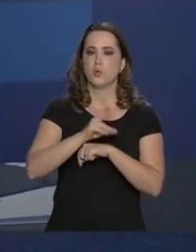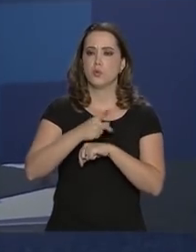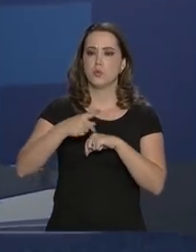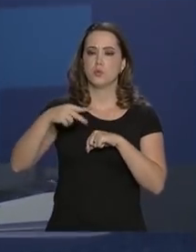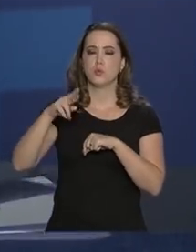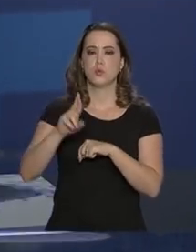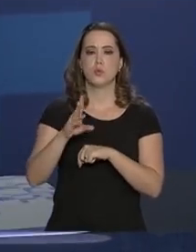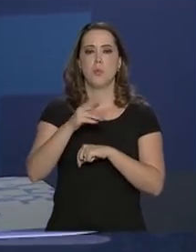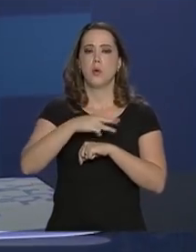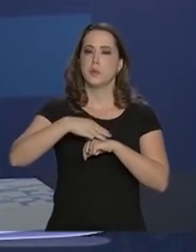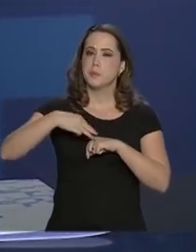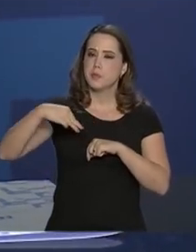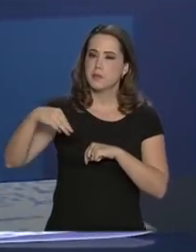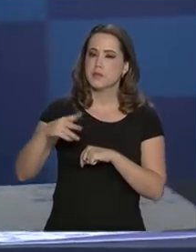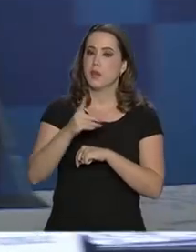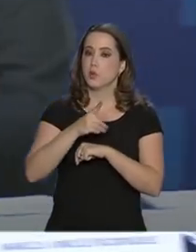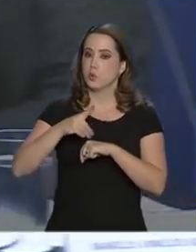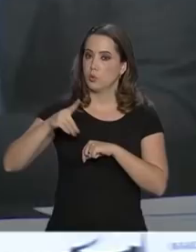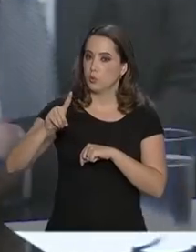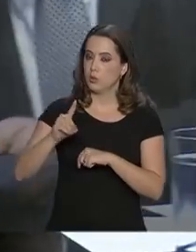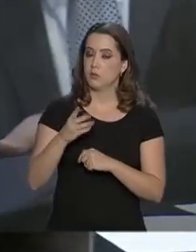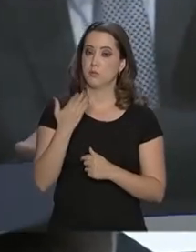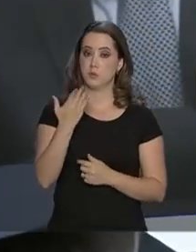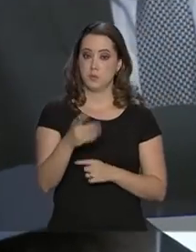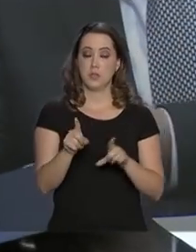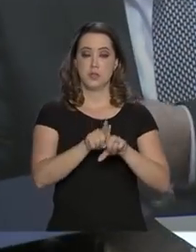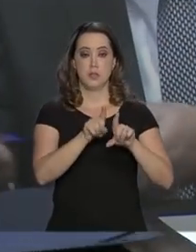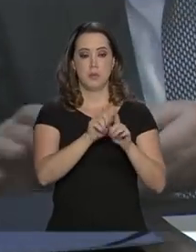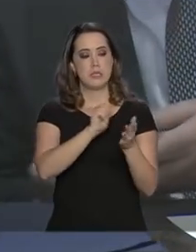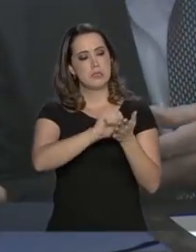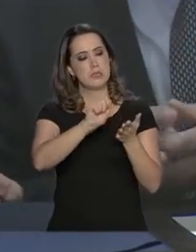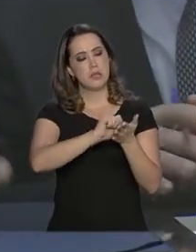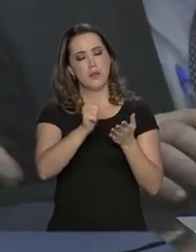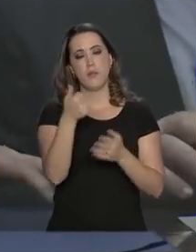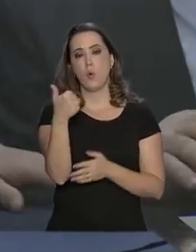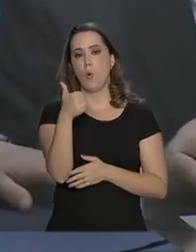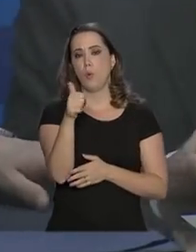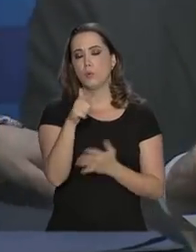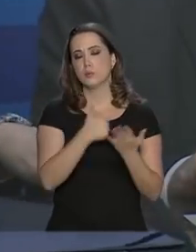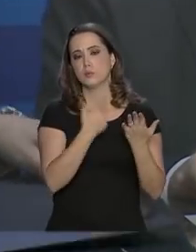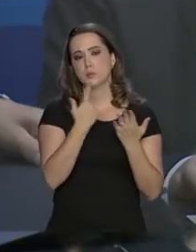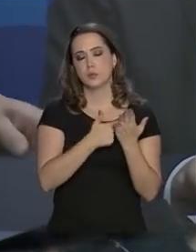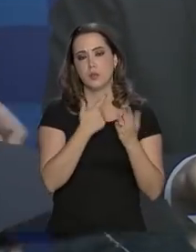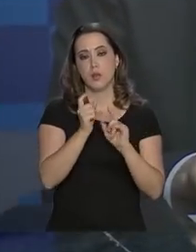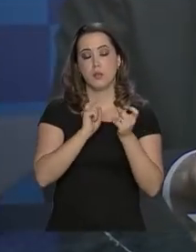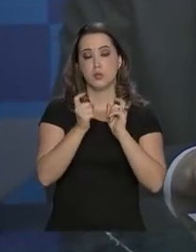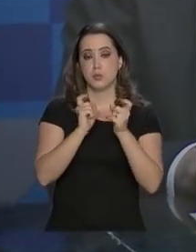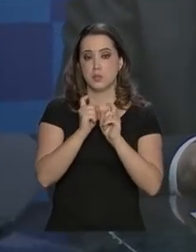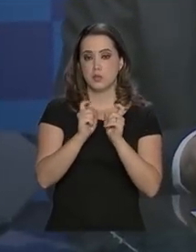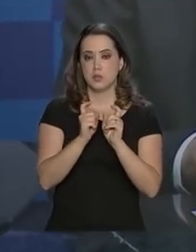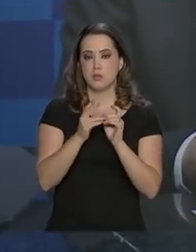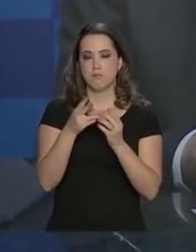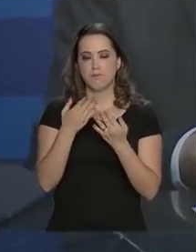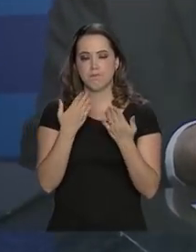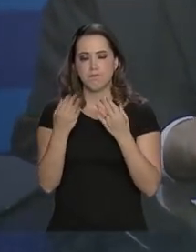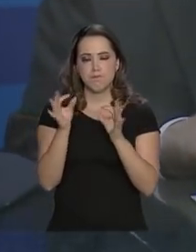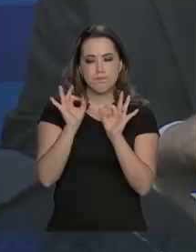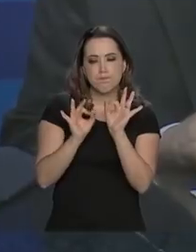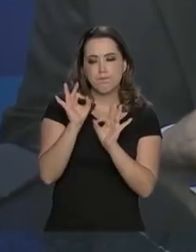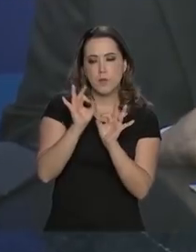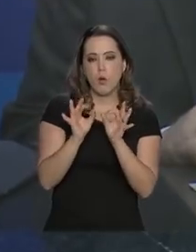-graduação, mestrado e doutorado. E ainda é autor de 11 livros sobre gestão, análise